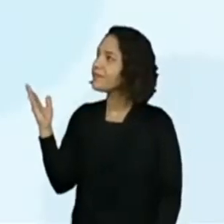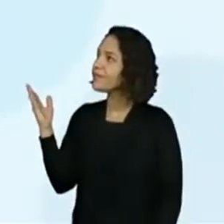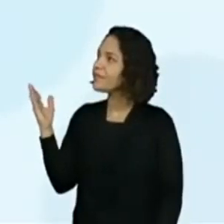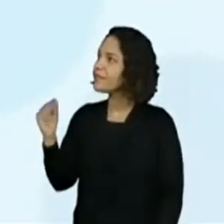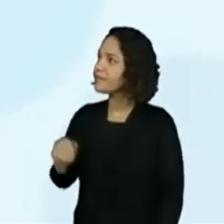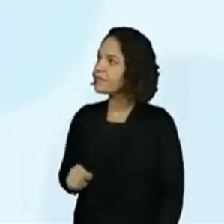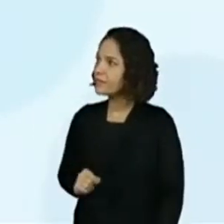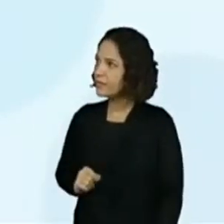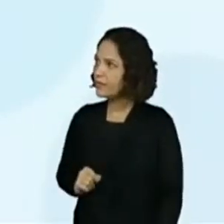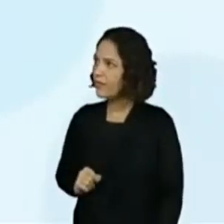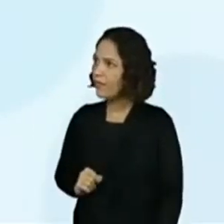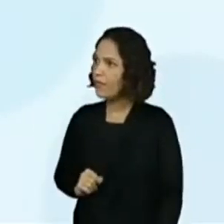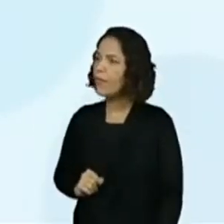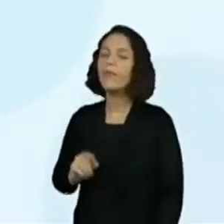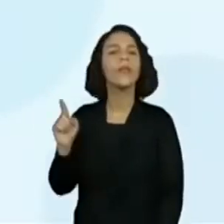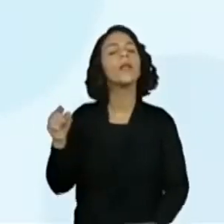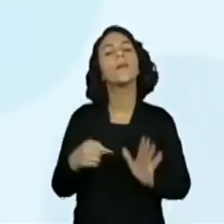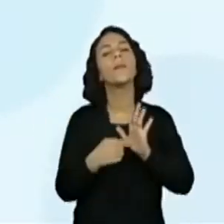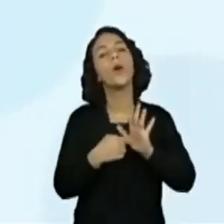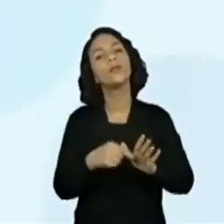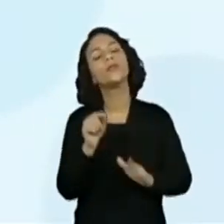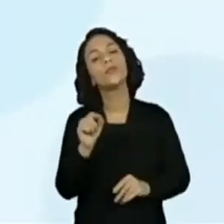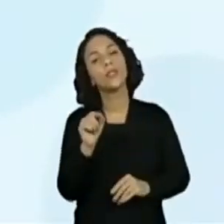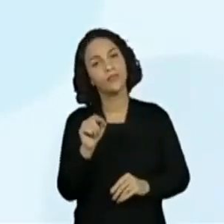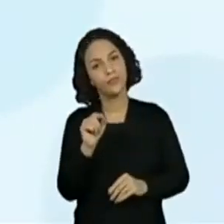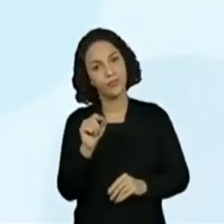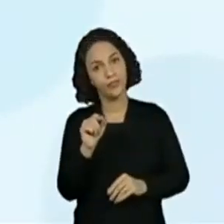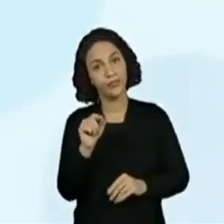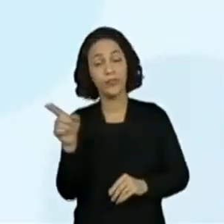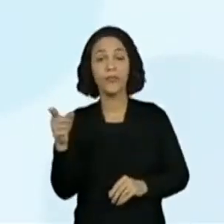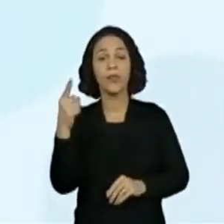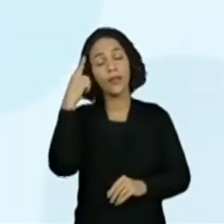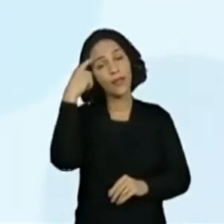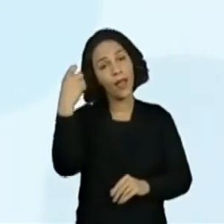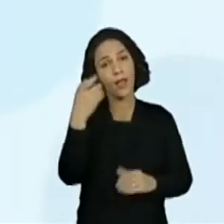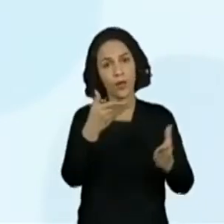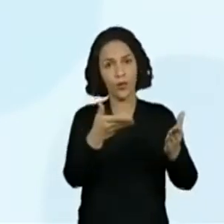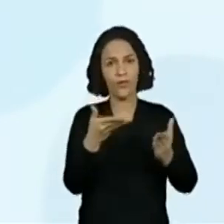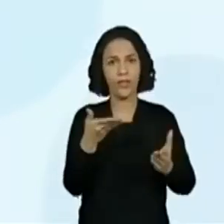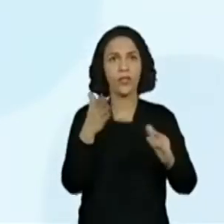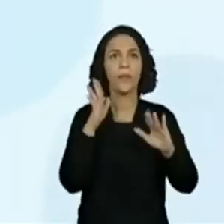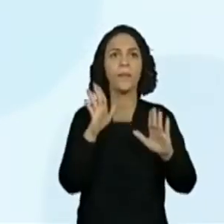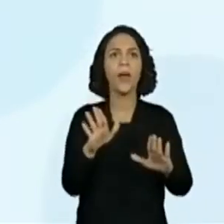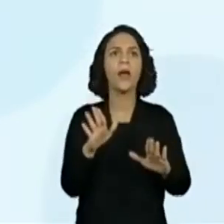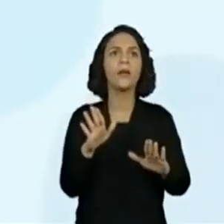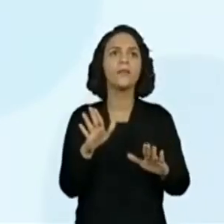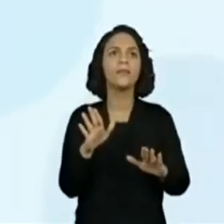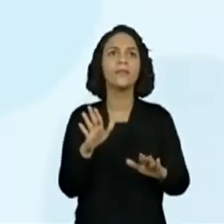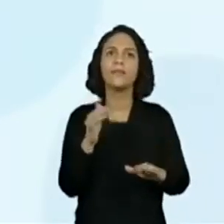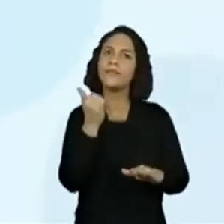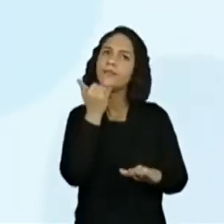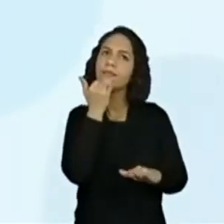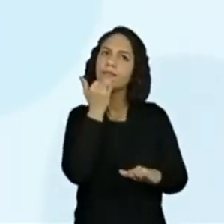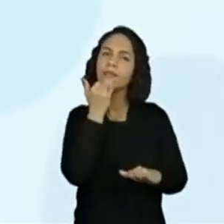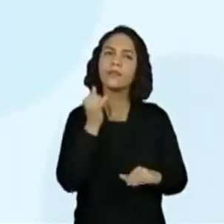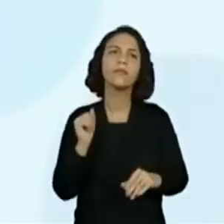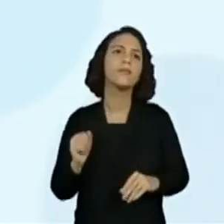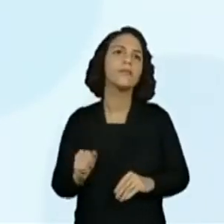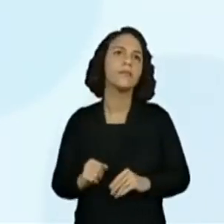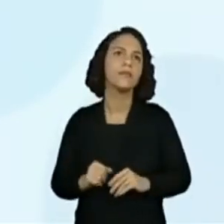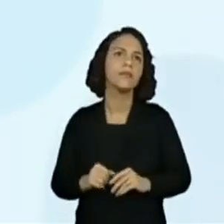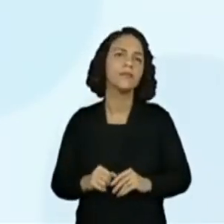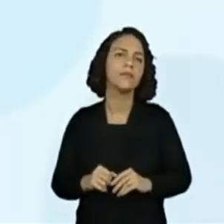só. Ele está dando... Ele tem uma proposta de convite. Só que, ó. A editora... Opa! Peguei uma caneta amarela.